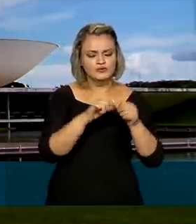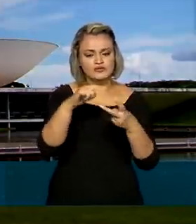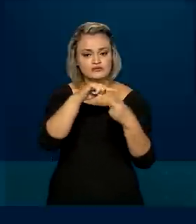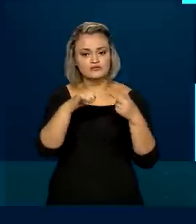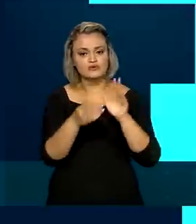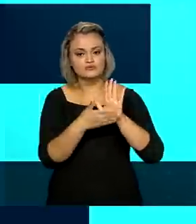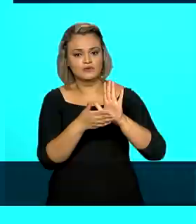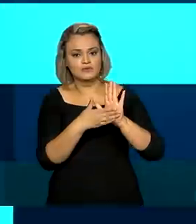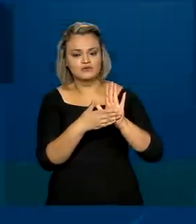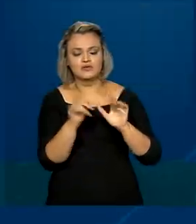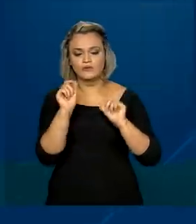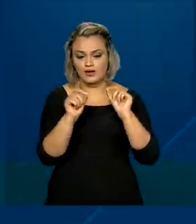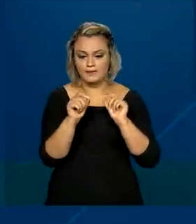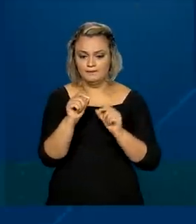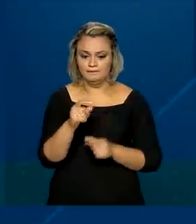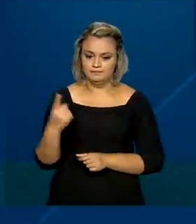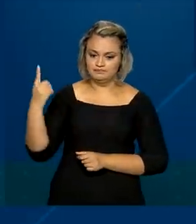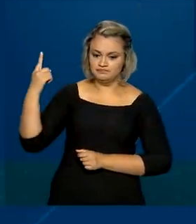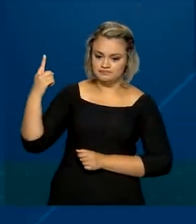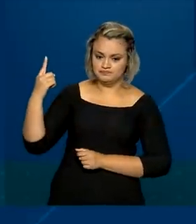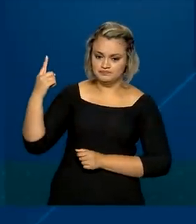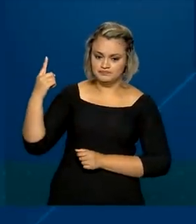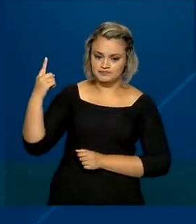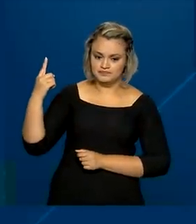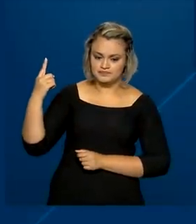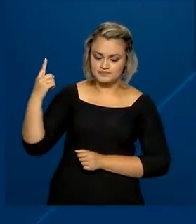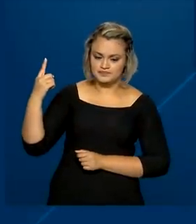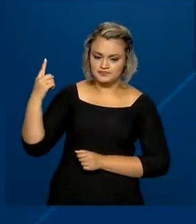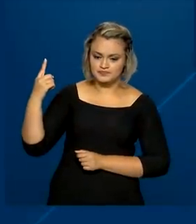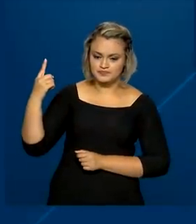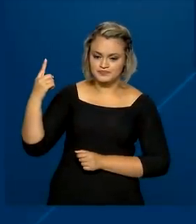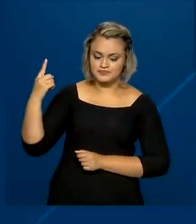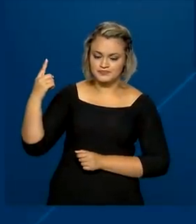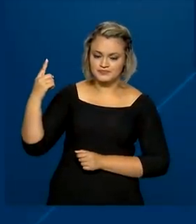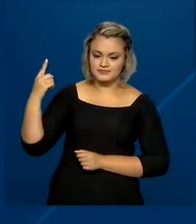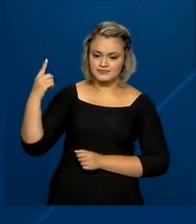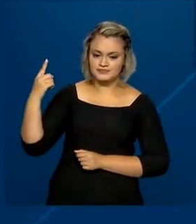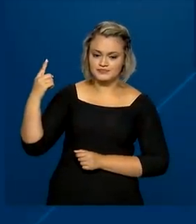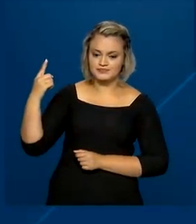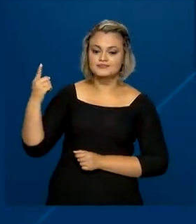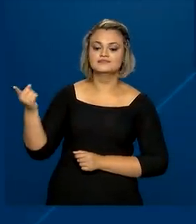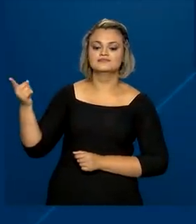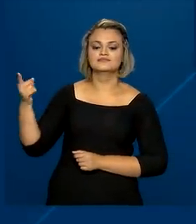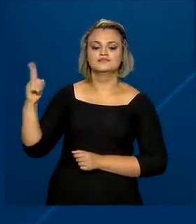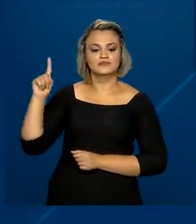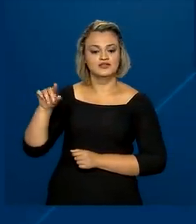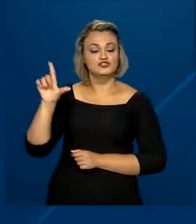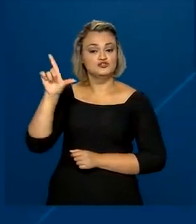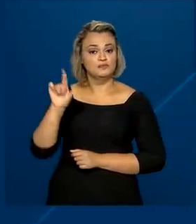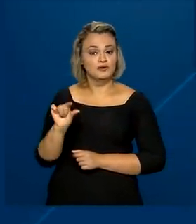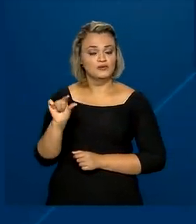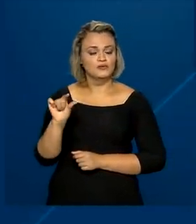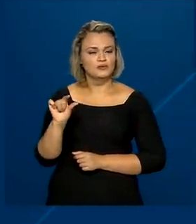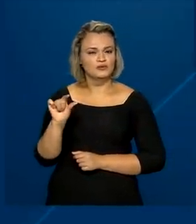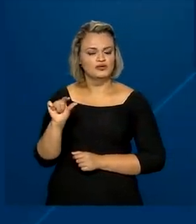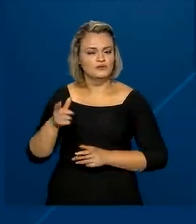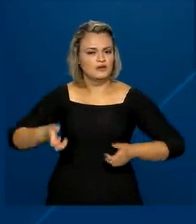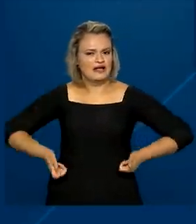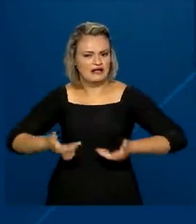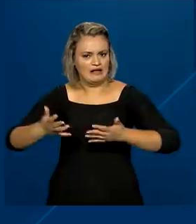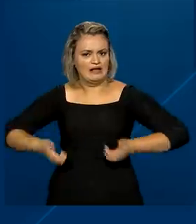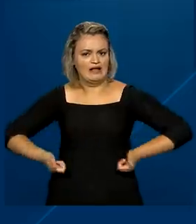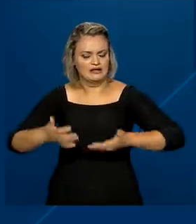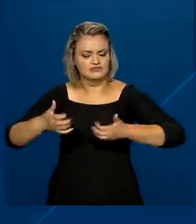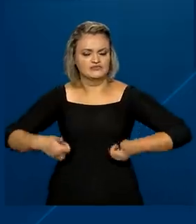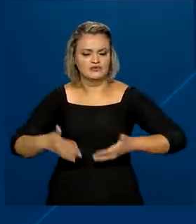propostas na PEC. A criação de um teto para o pagamento de sentenças judiciais reduz pela metade a despesa do